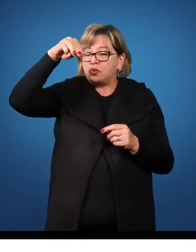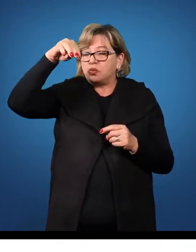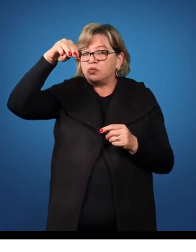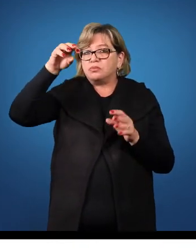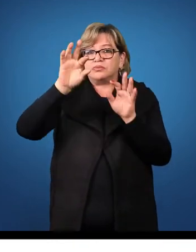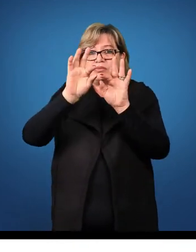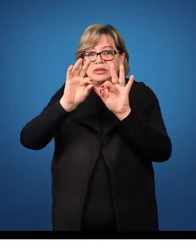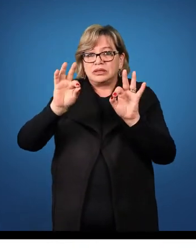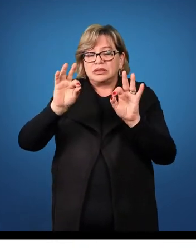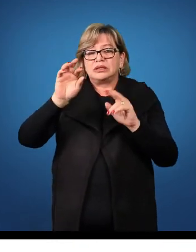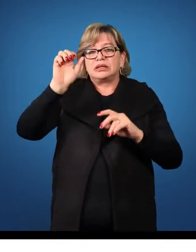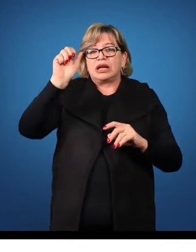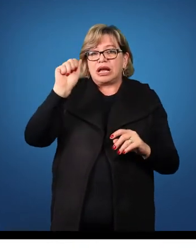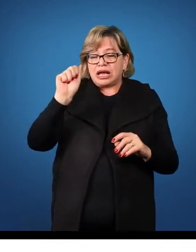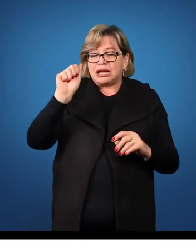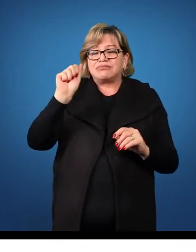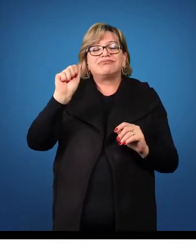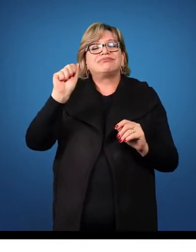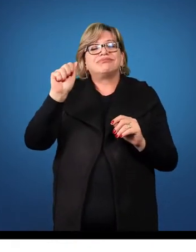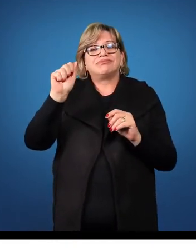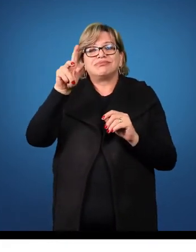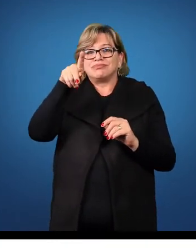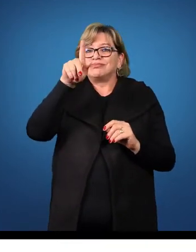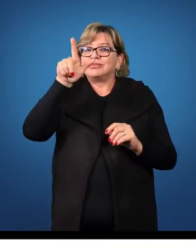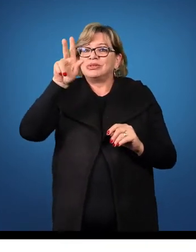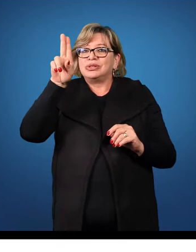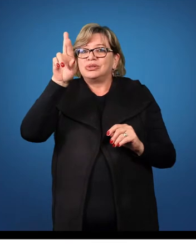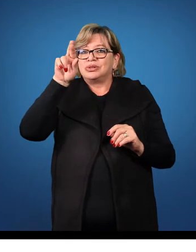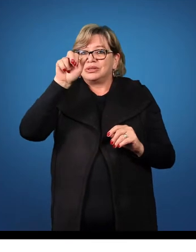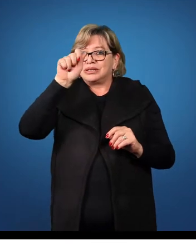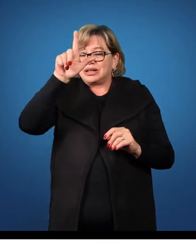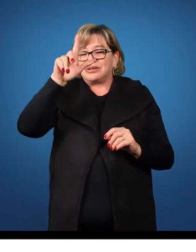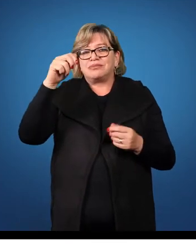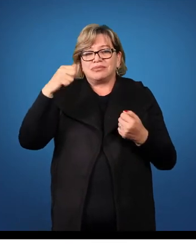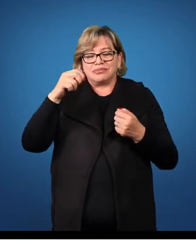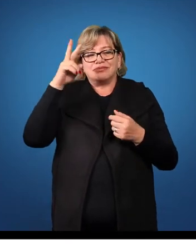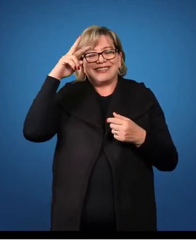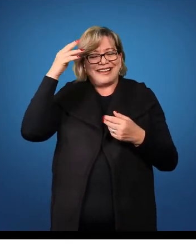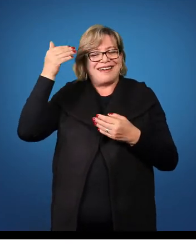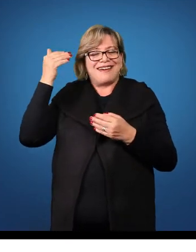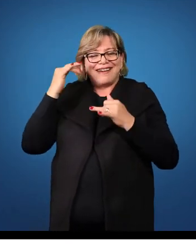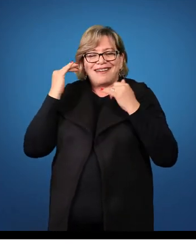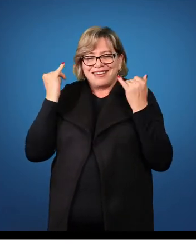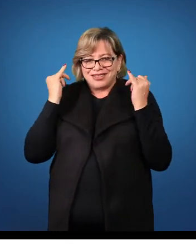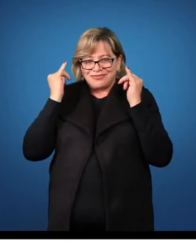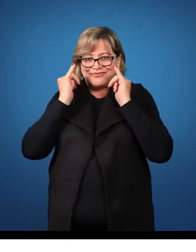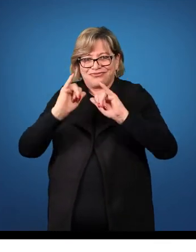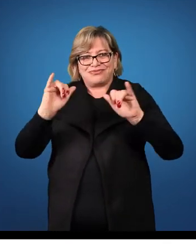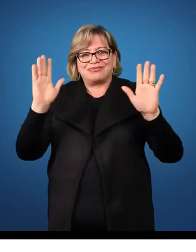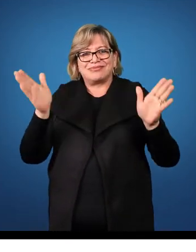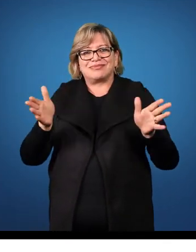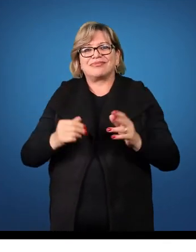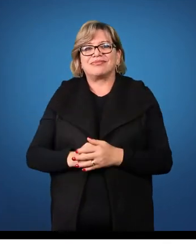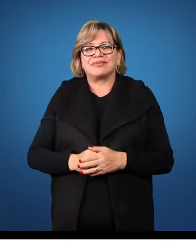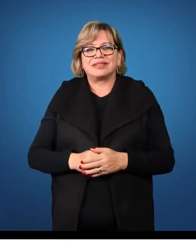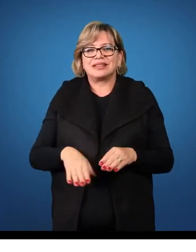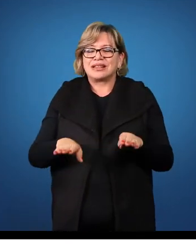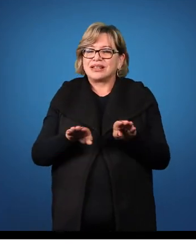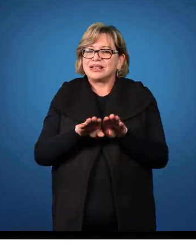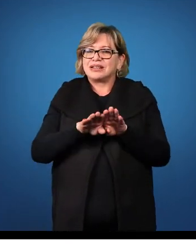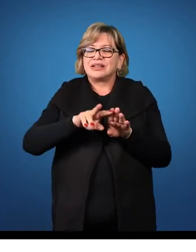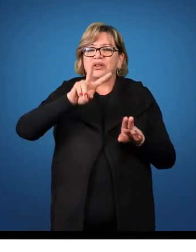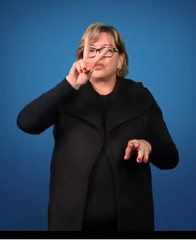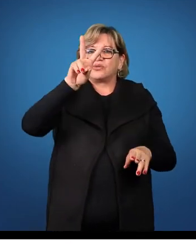singular. Amata, neutro, plural. Lembram-se disso, né? E o vós também seria dessa